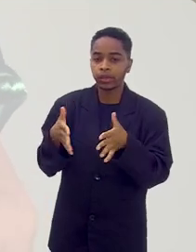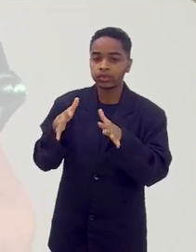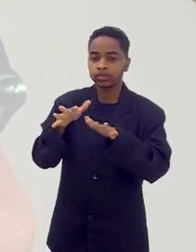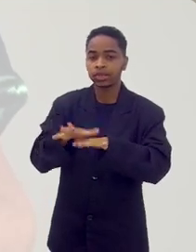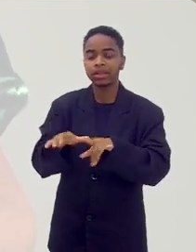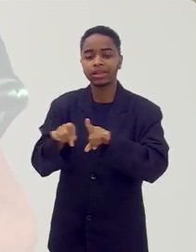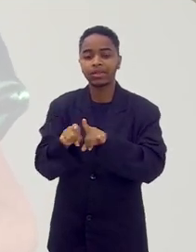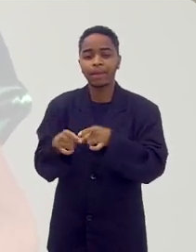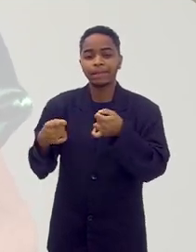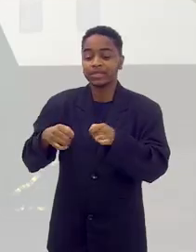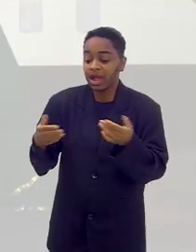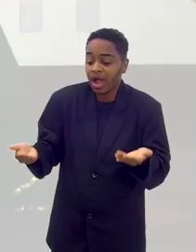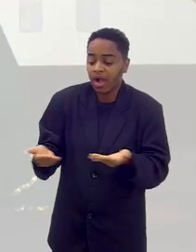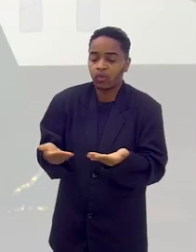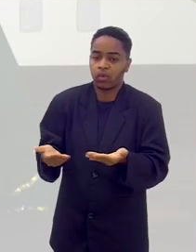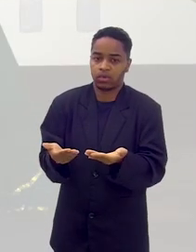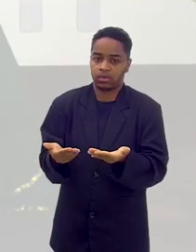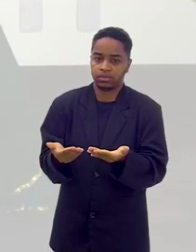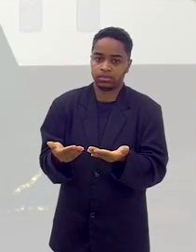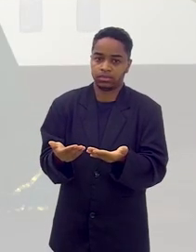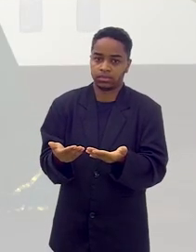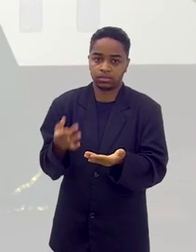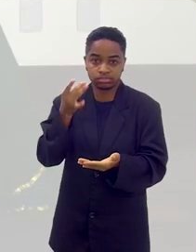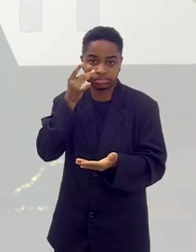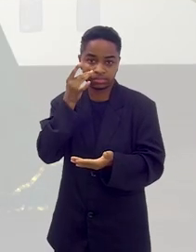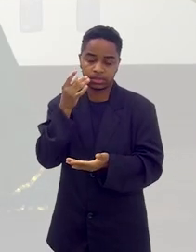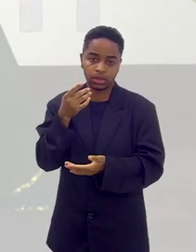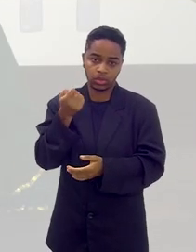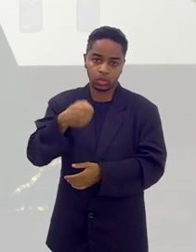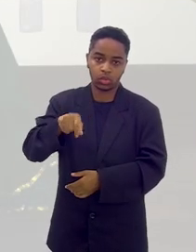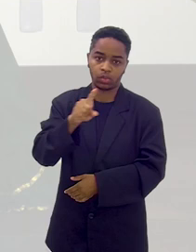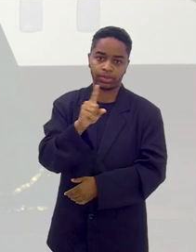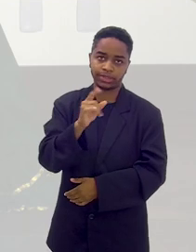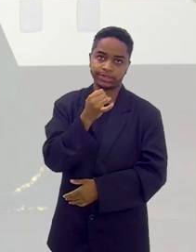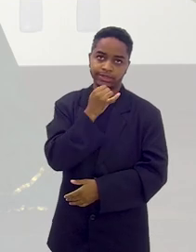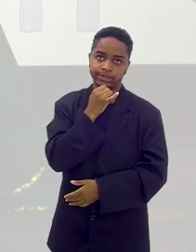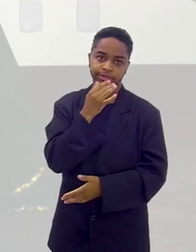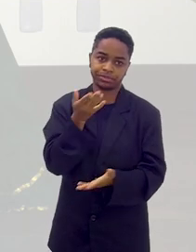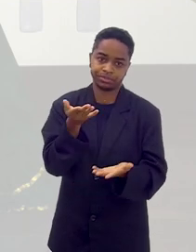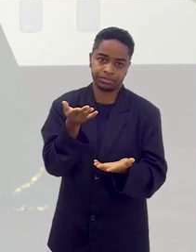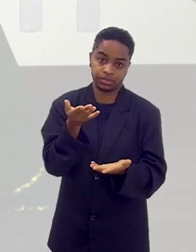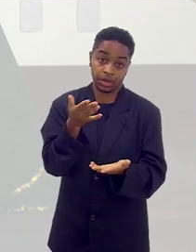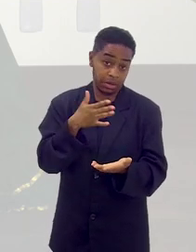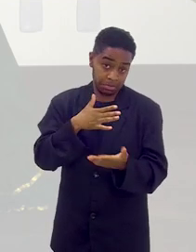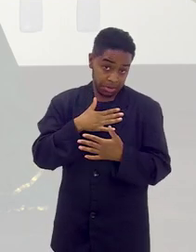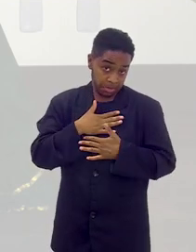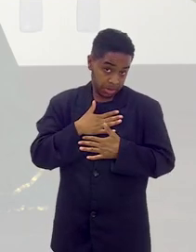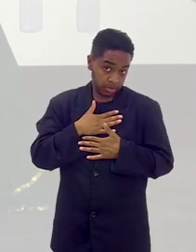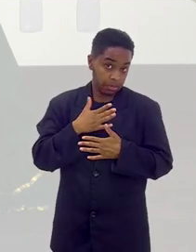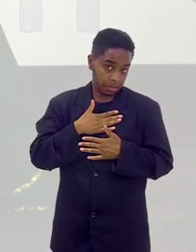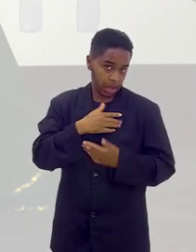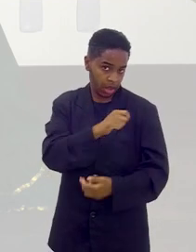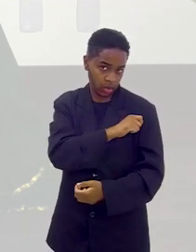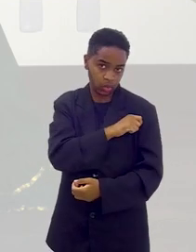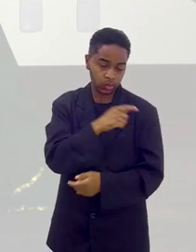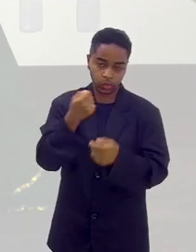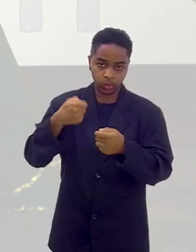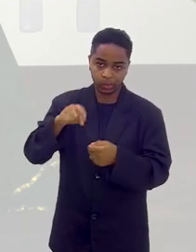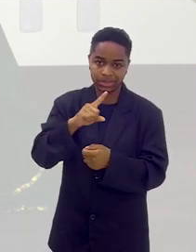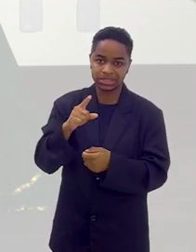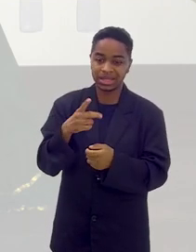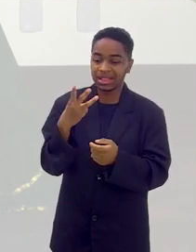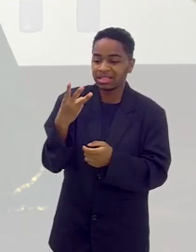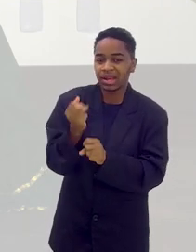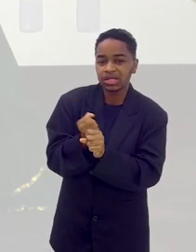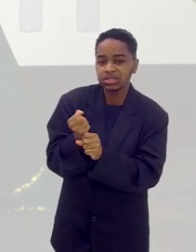ela é para agora, para o presente. Você não precisa fazer, pelo menos no meu caso, as minhas alunas,